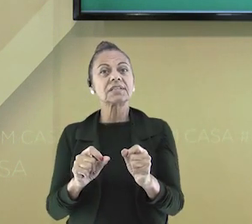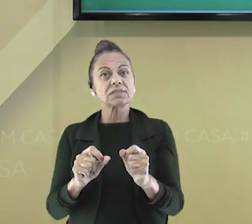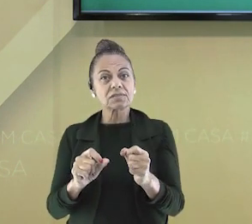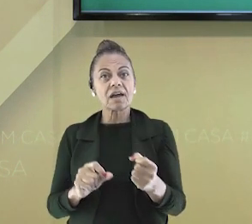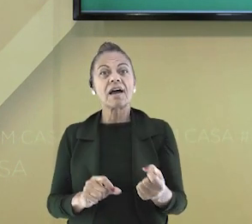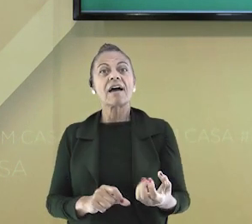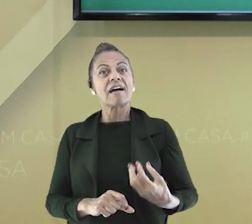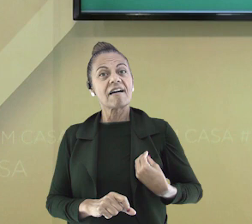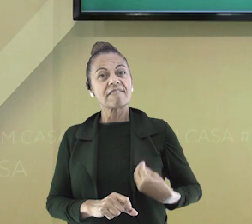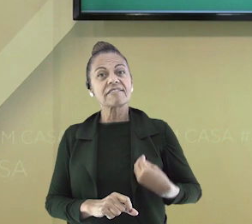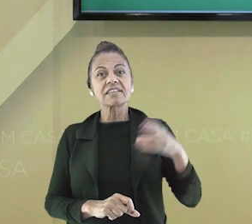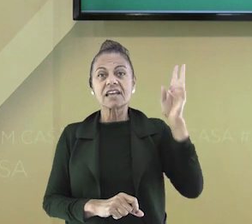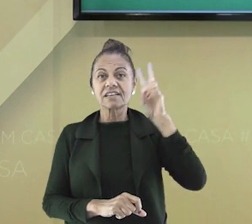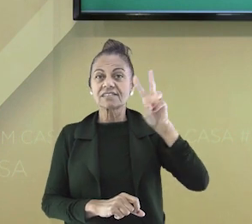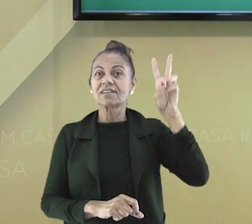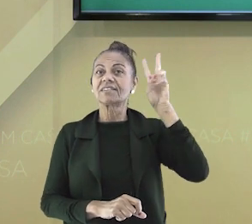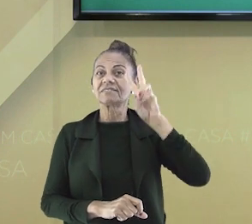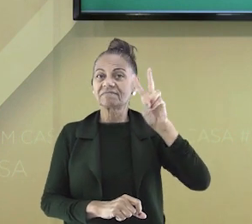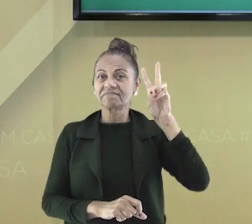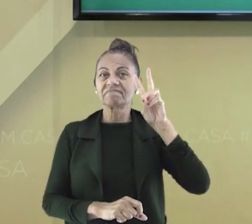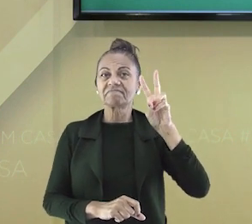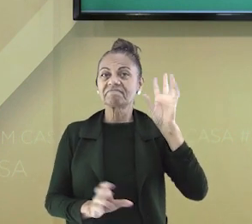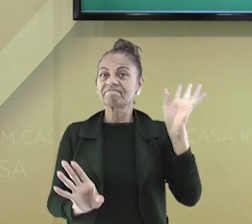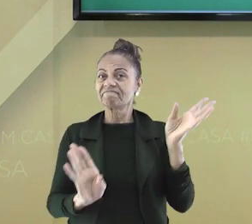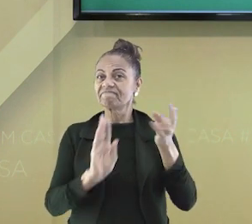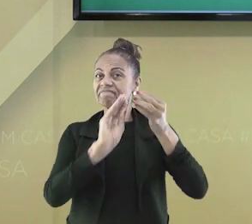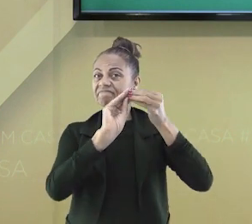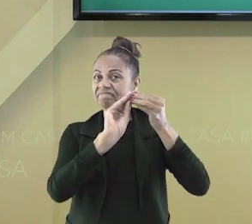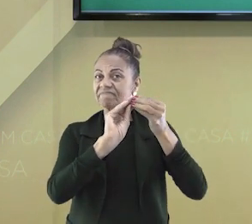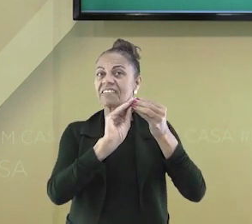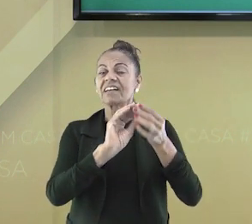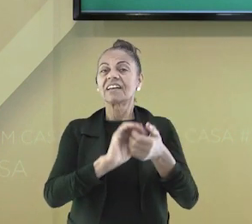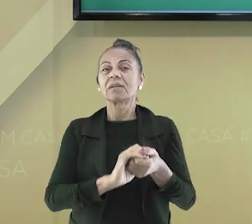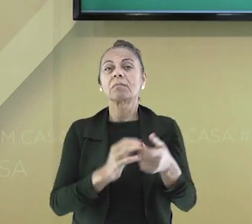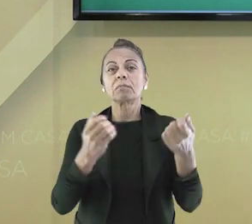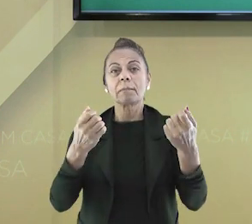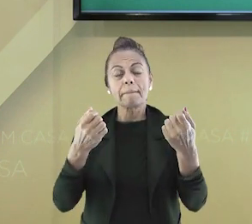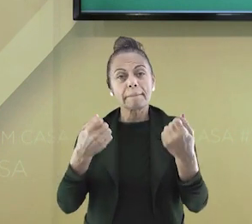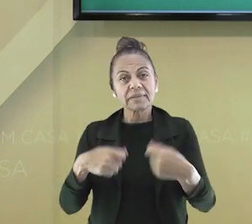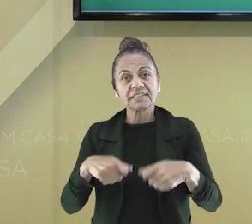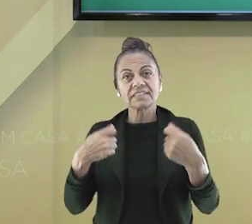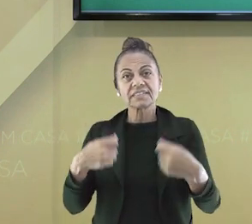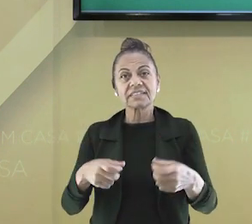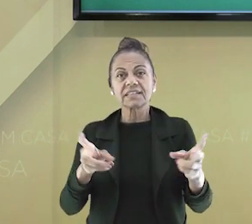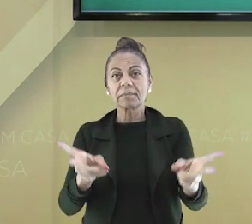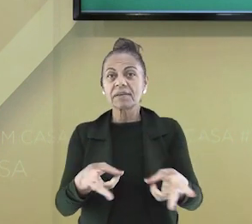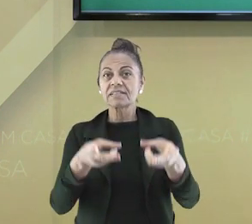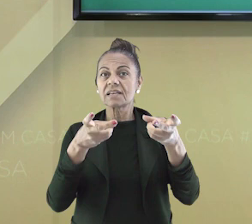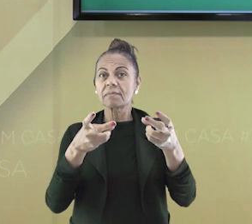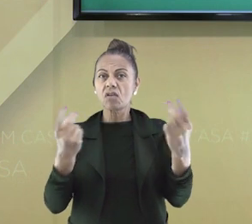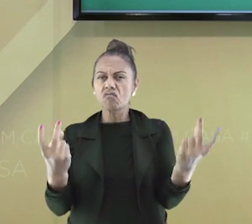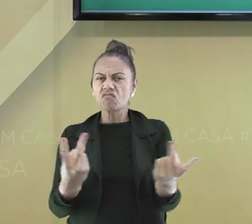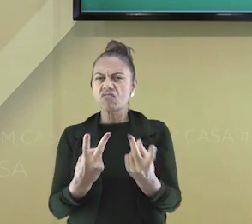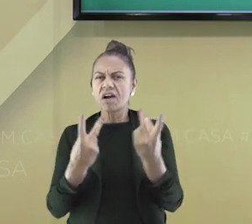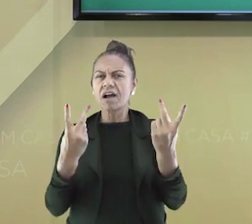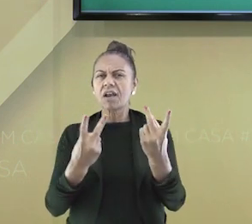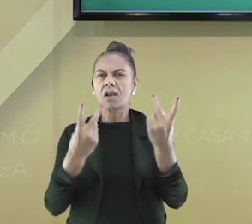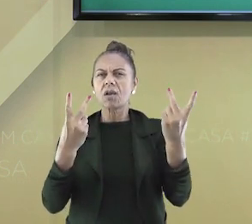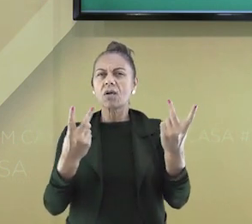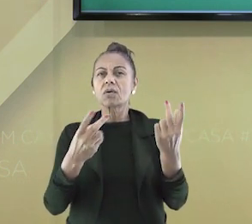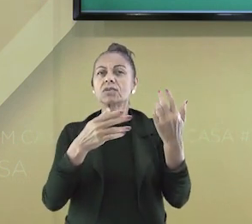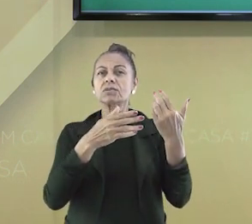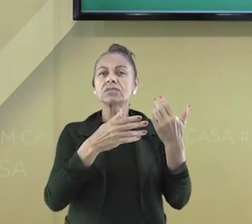faz parte da nossa história de vida. Por isso, a necessidade de perceber o valor de